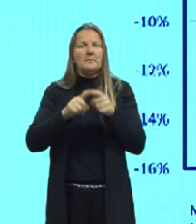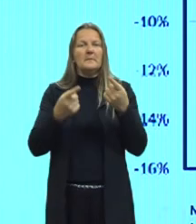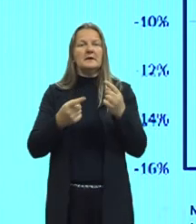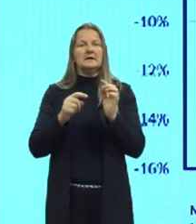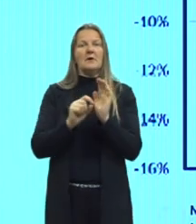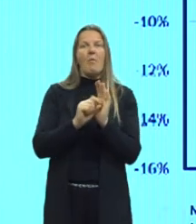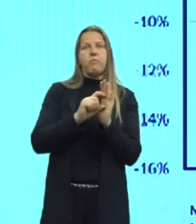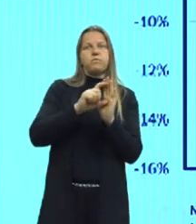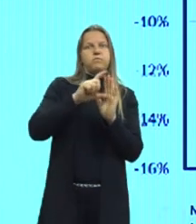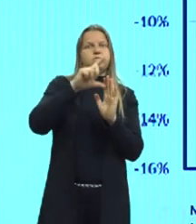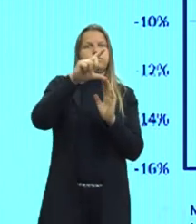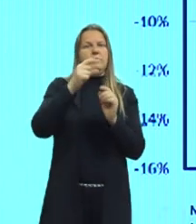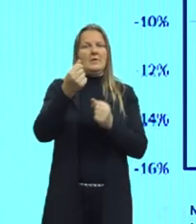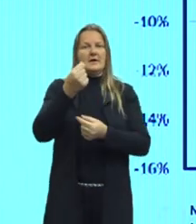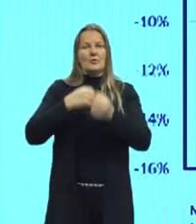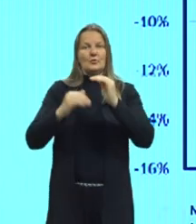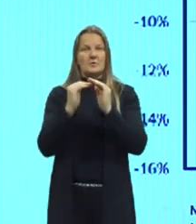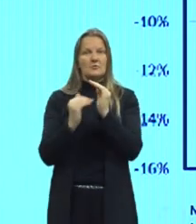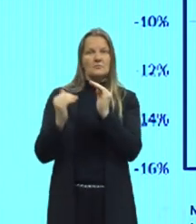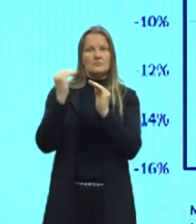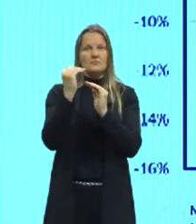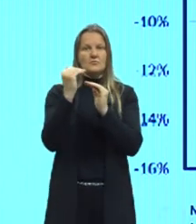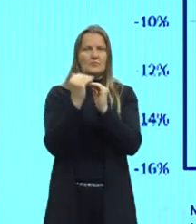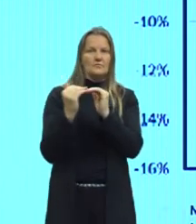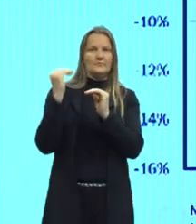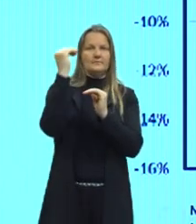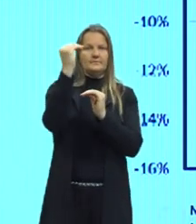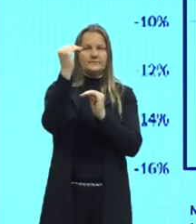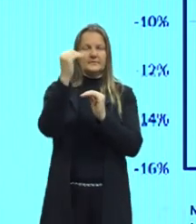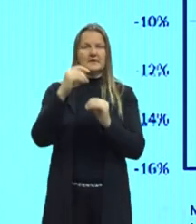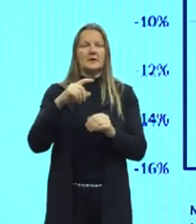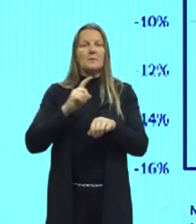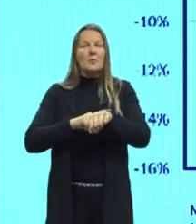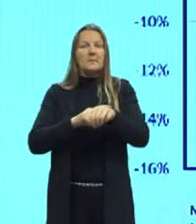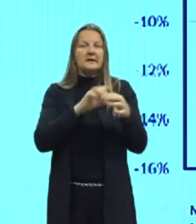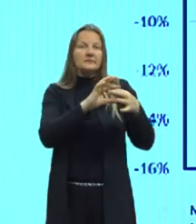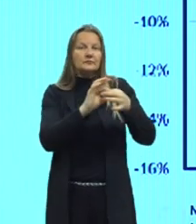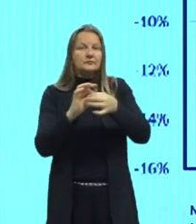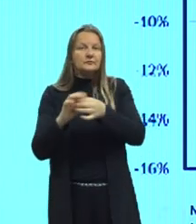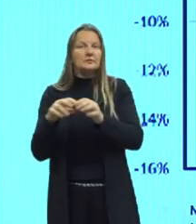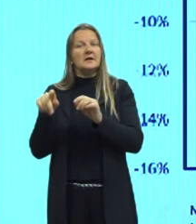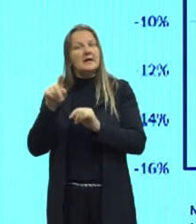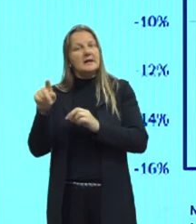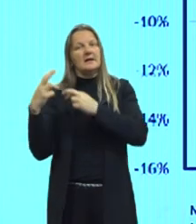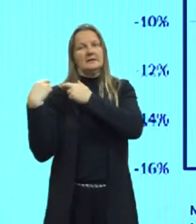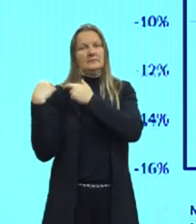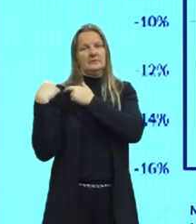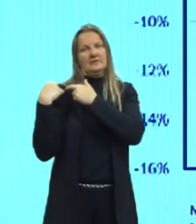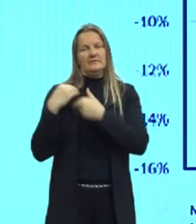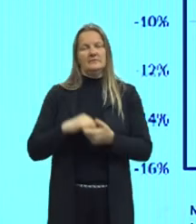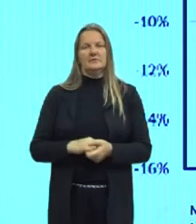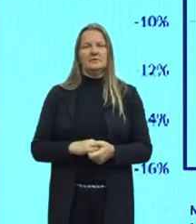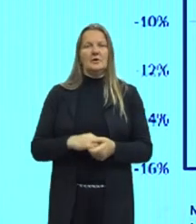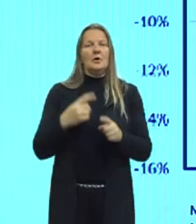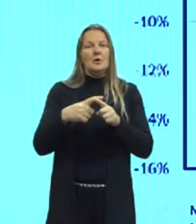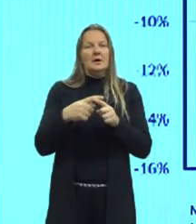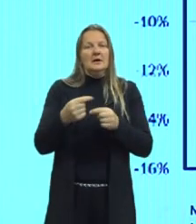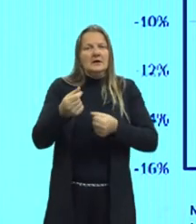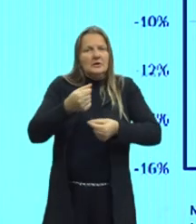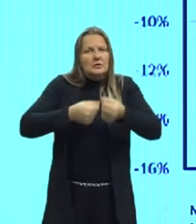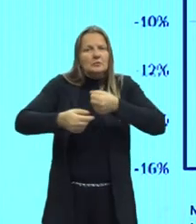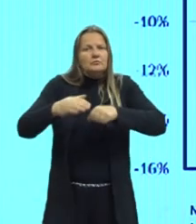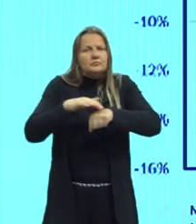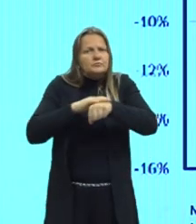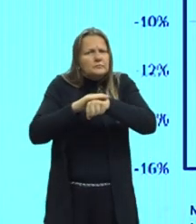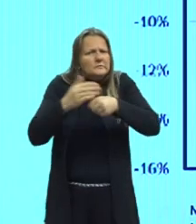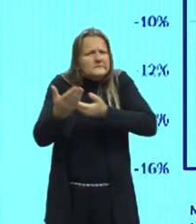na economia, justamente, no tempo dele, né, por causa dessas negociações. Pra